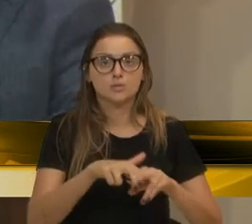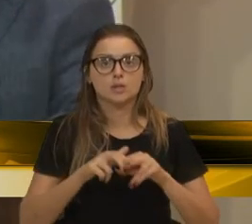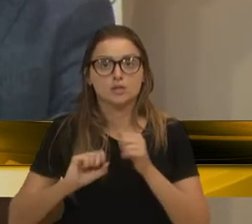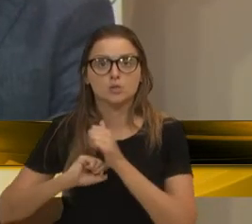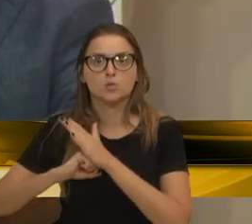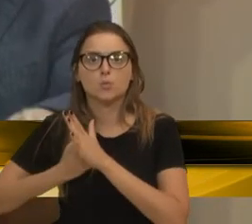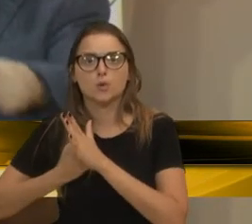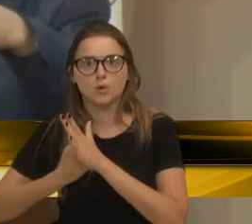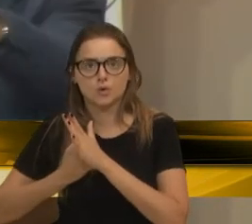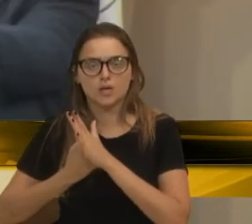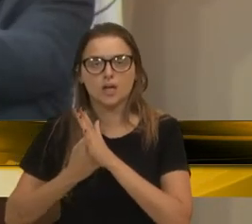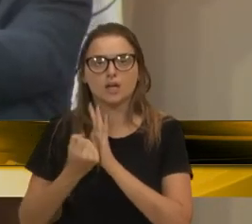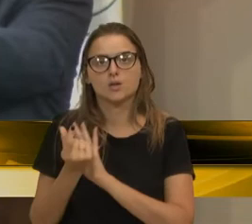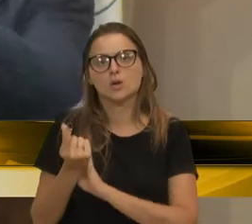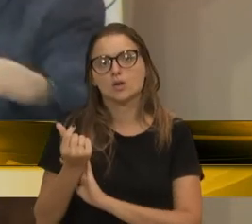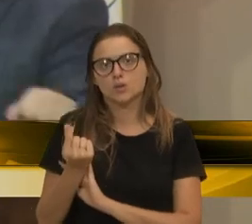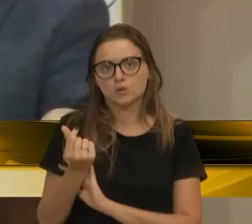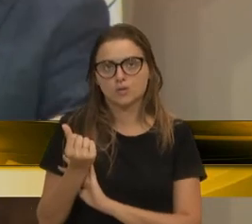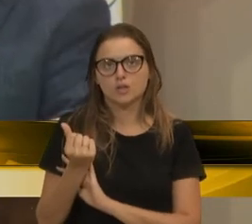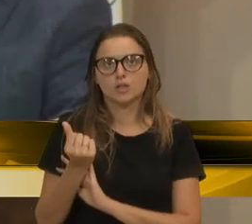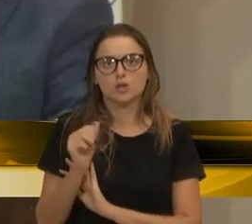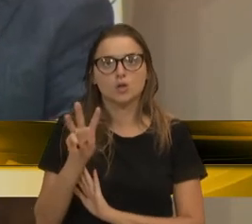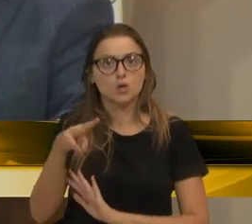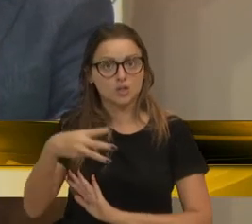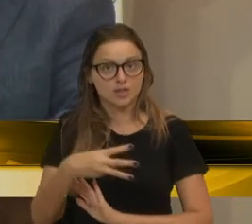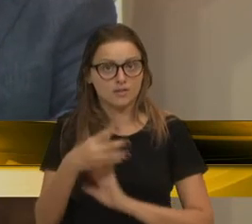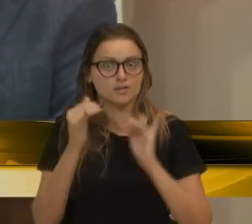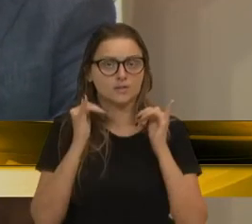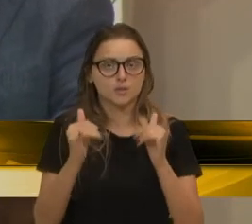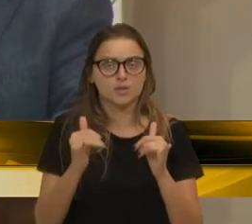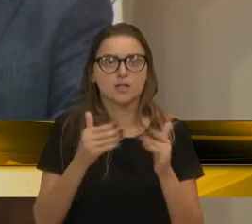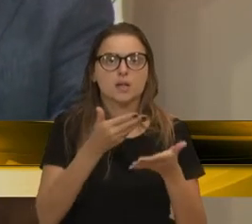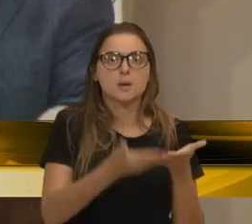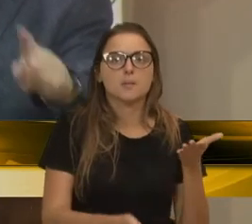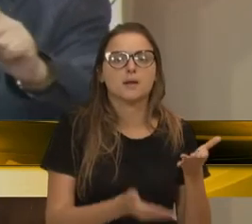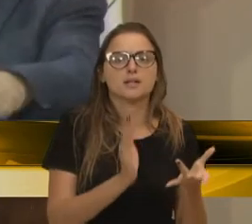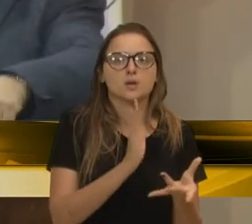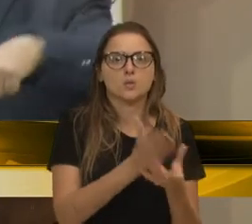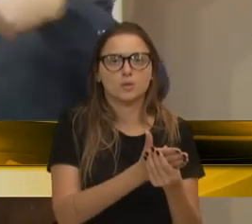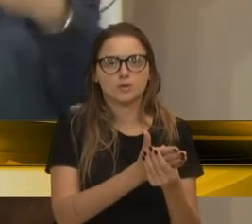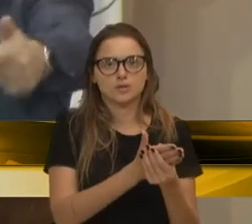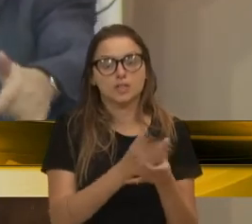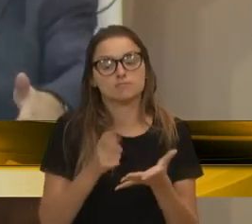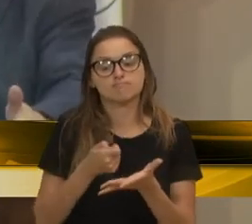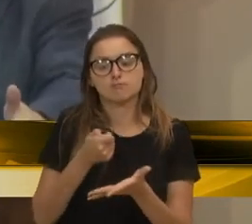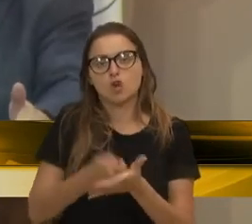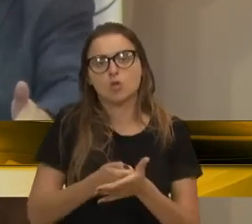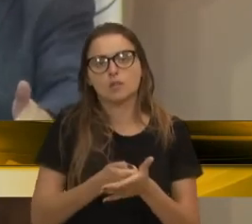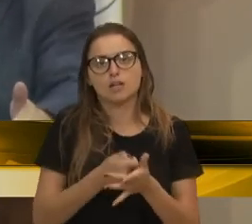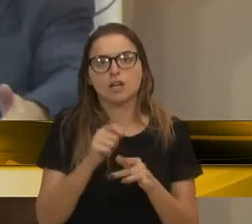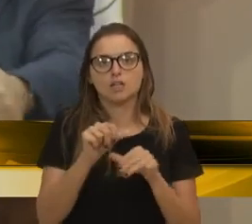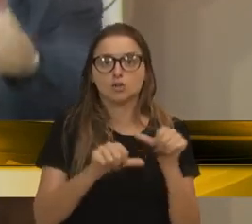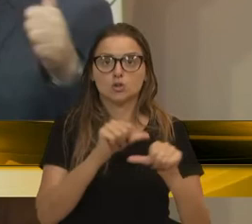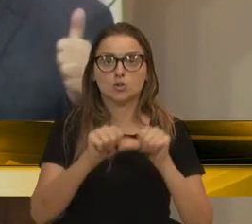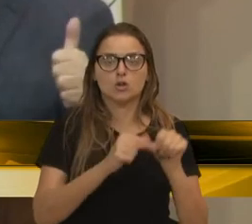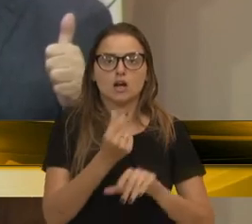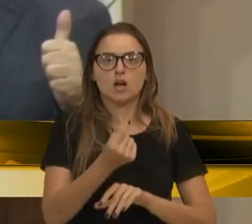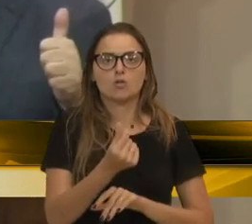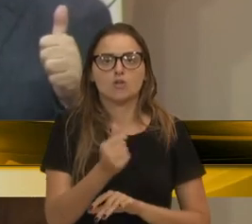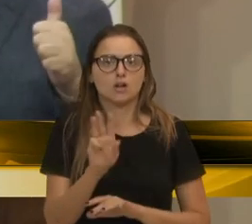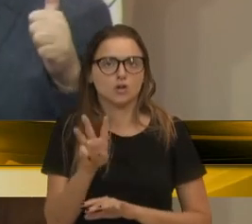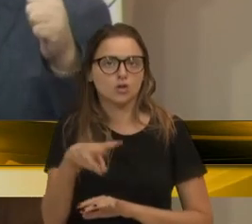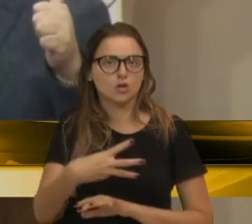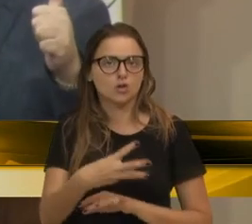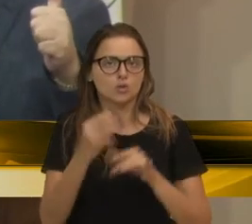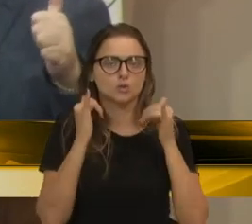tarifa, lá atrás, onde o município perdeu judicialmente a ação, e se obrigou a reajustar a tarifa, e a indenização